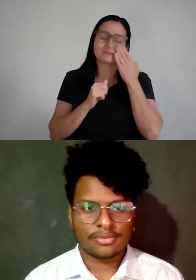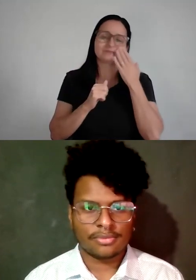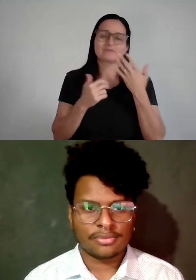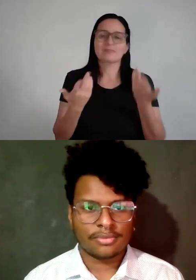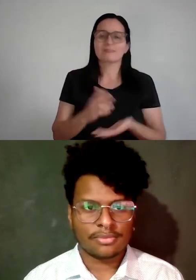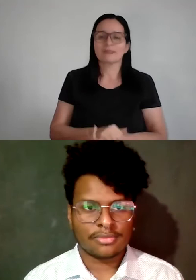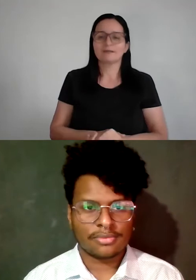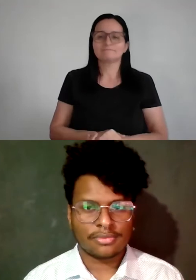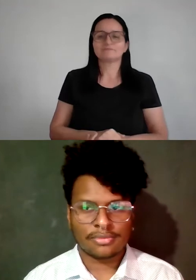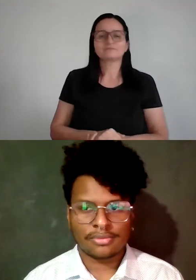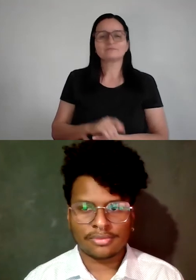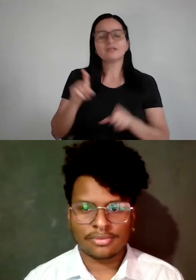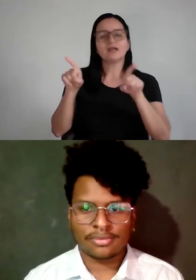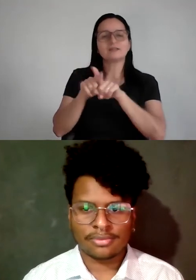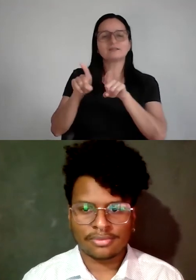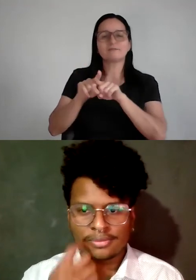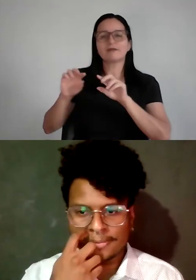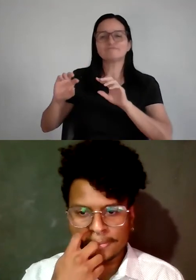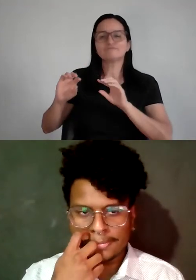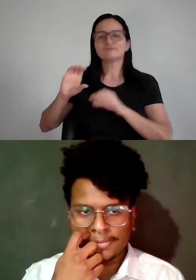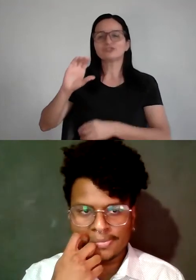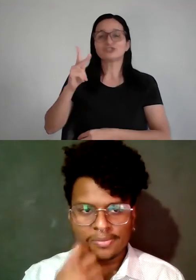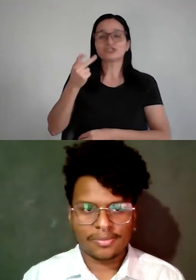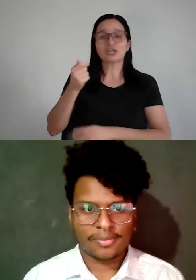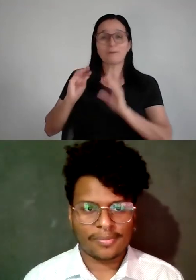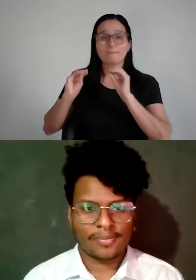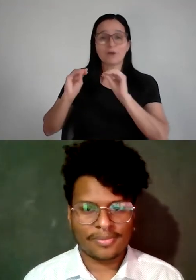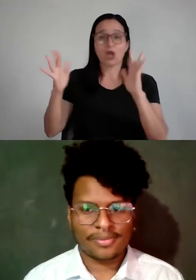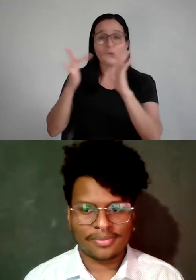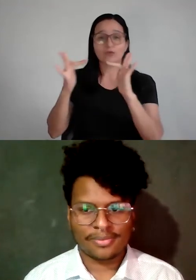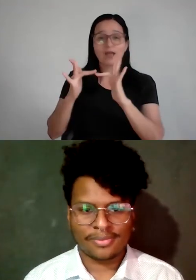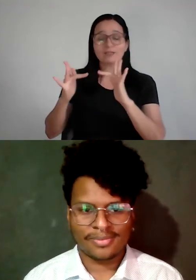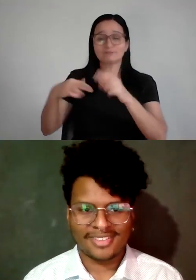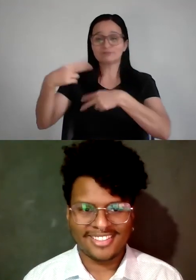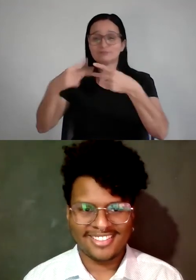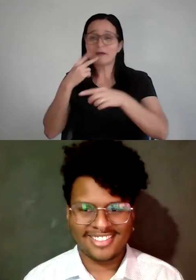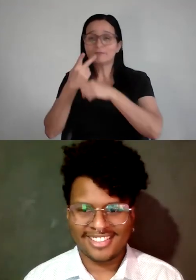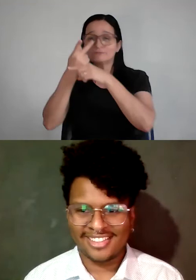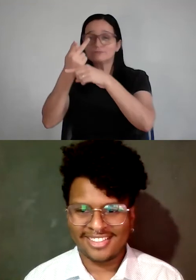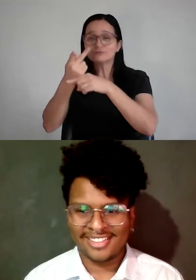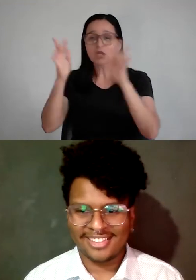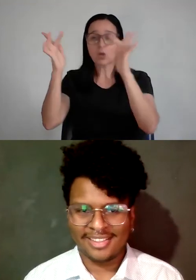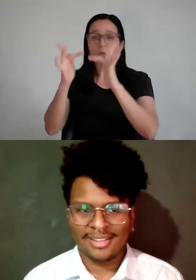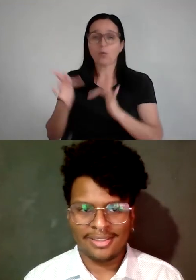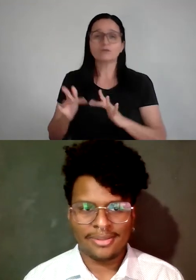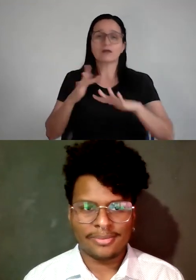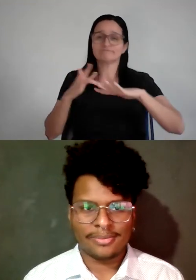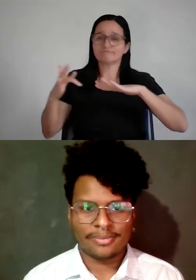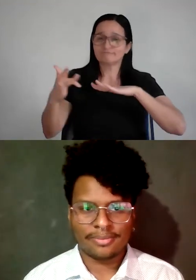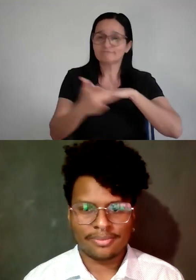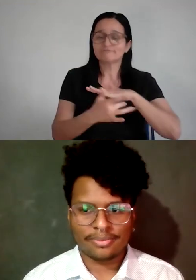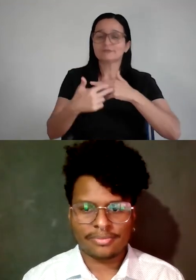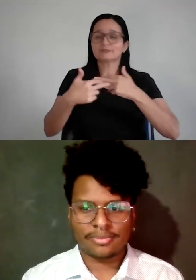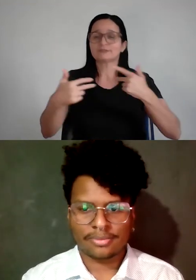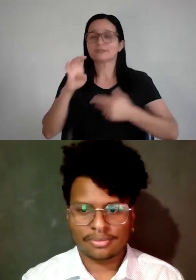botei meus contatos aí no chat para a rapaziada, depois roleta um pouquinho para cima, já vê todos os meus contatos de rede social, data da Empodera,